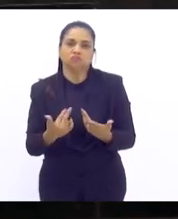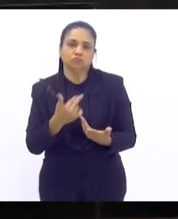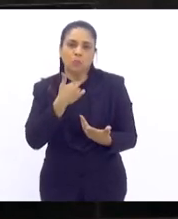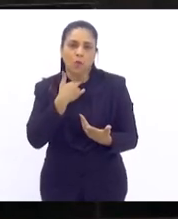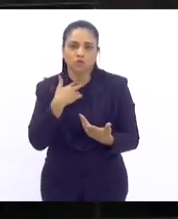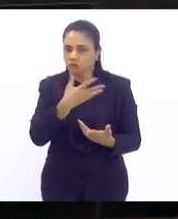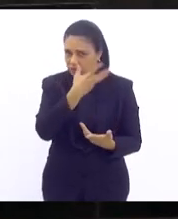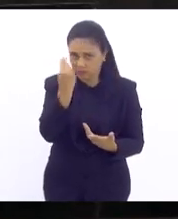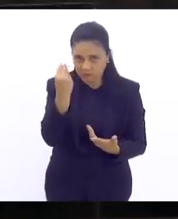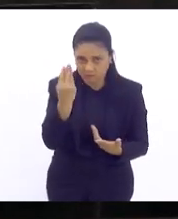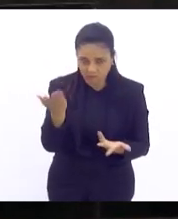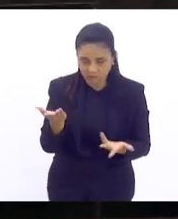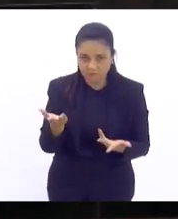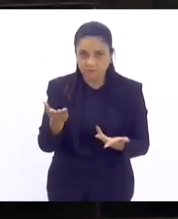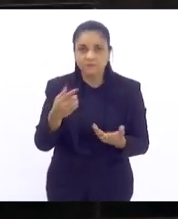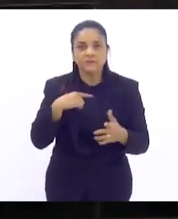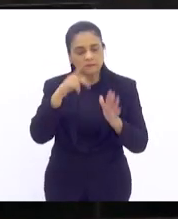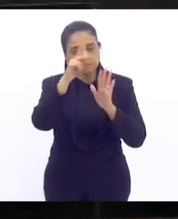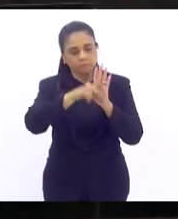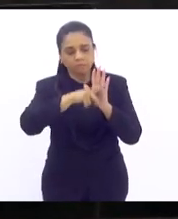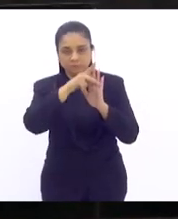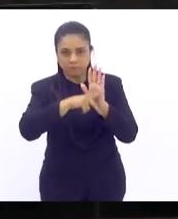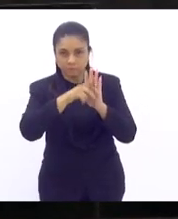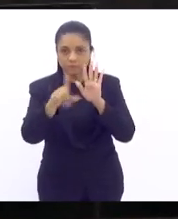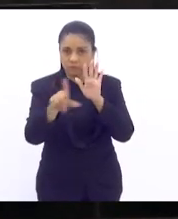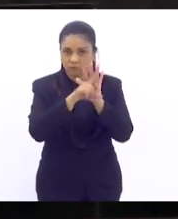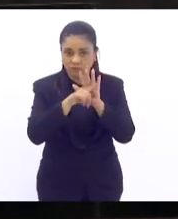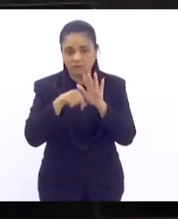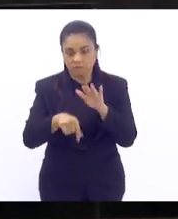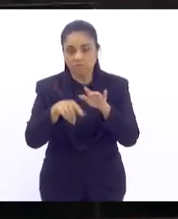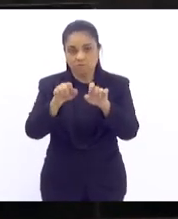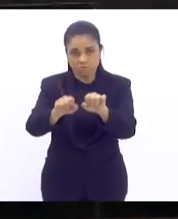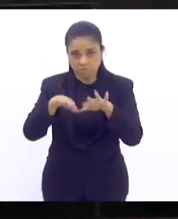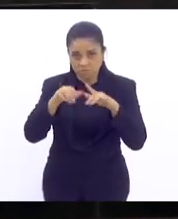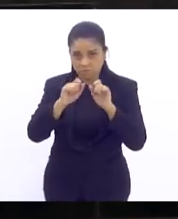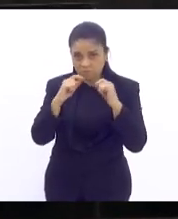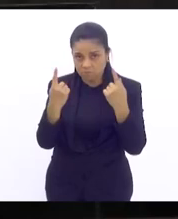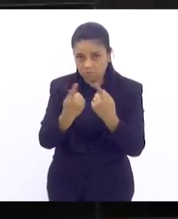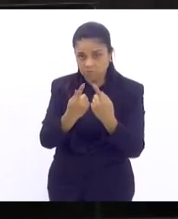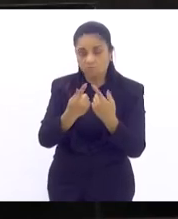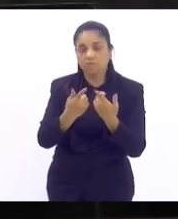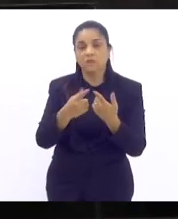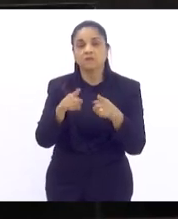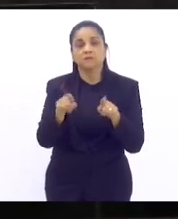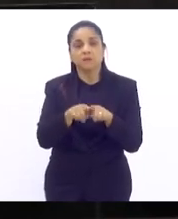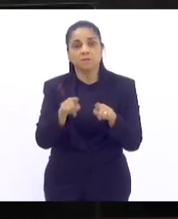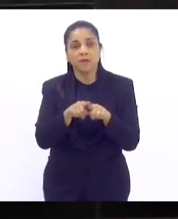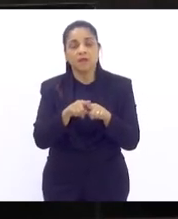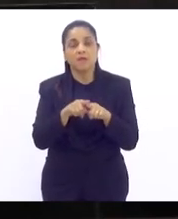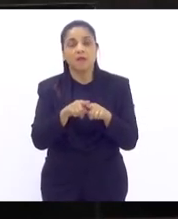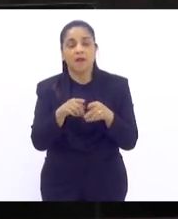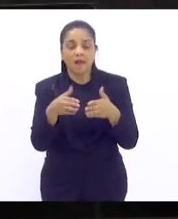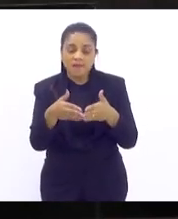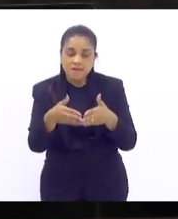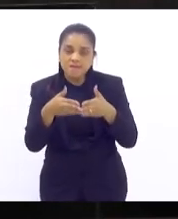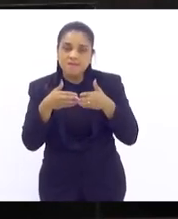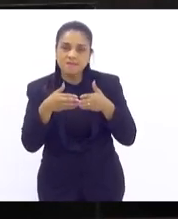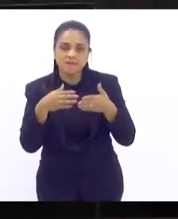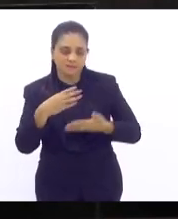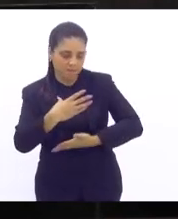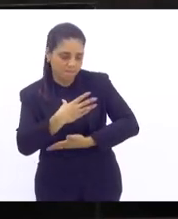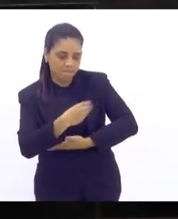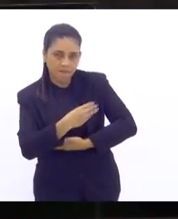inclusive, tem projetos de lei tramitando na casa com relação à própria licença maternidade e